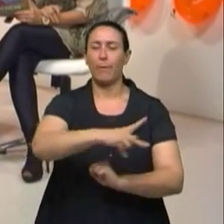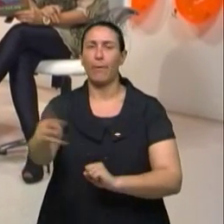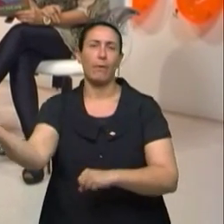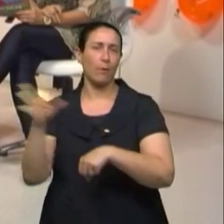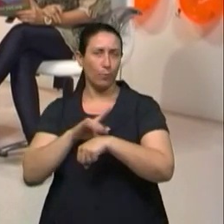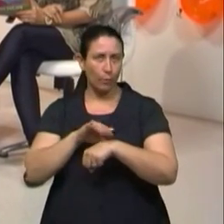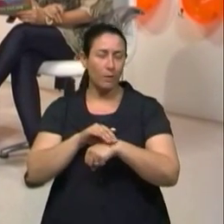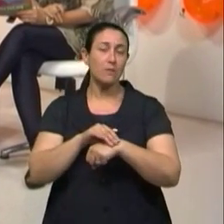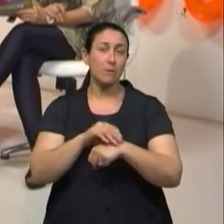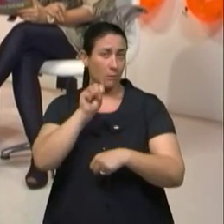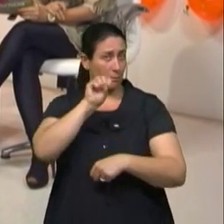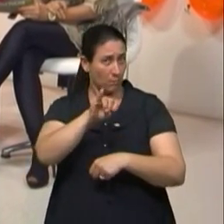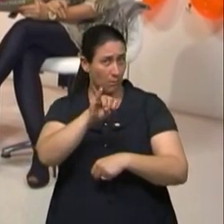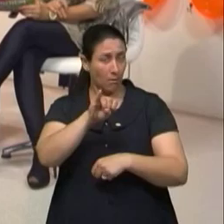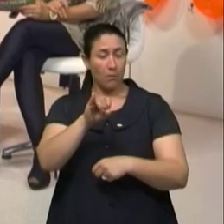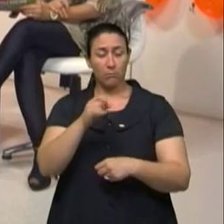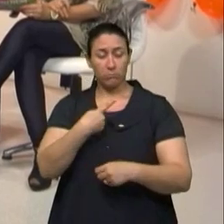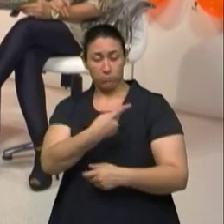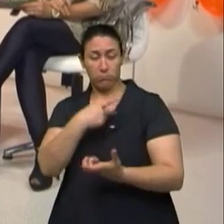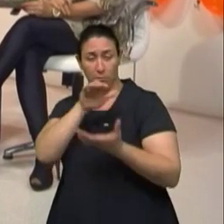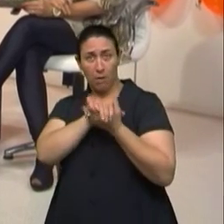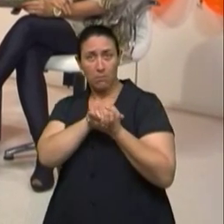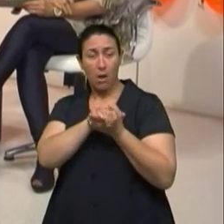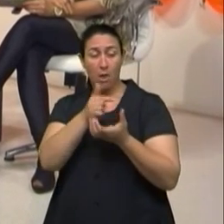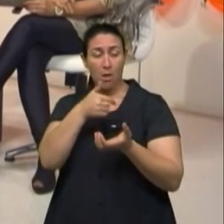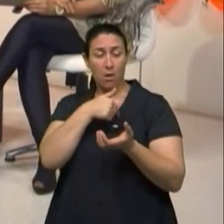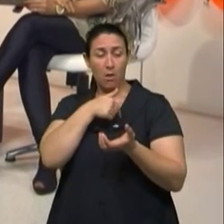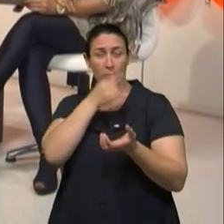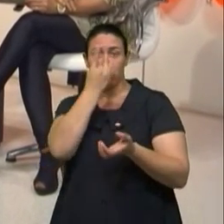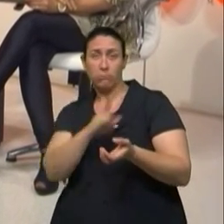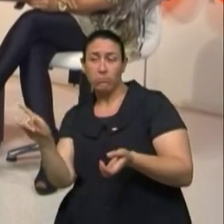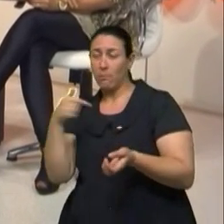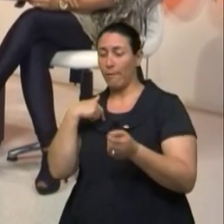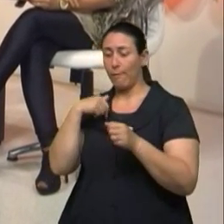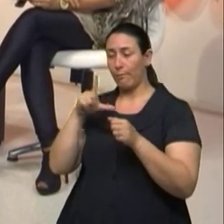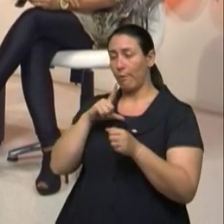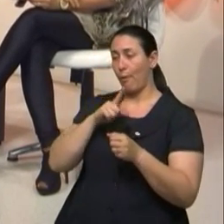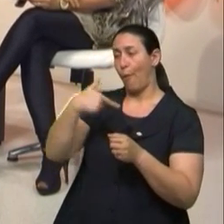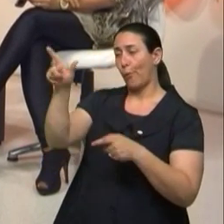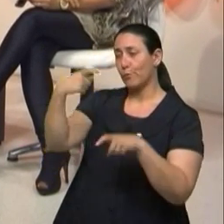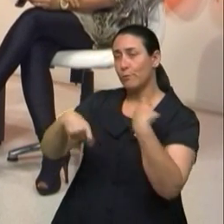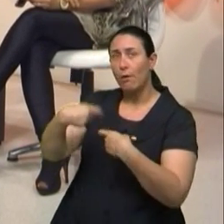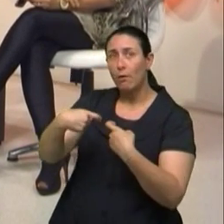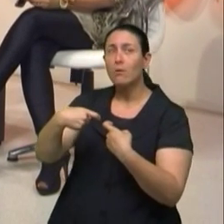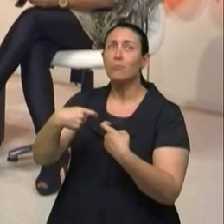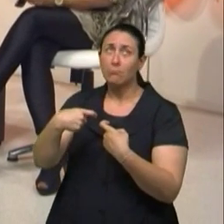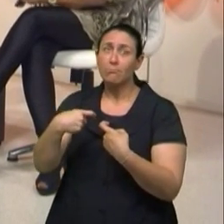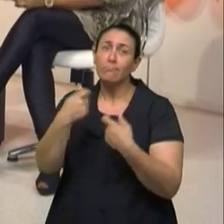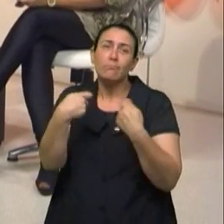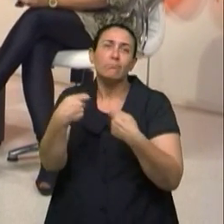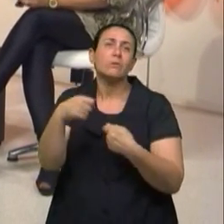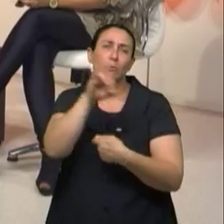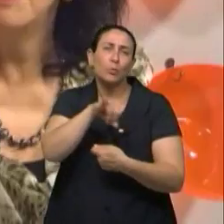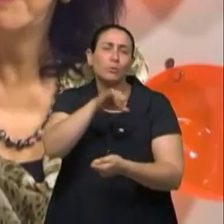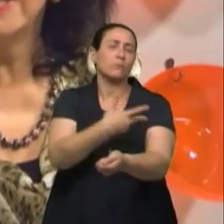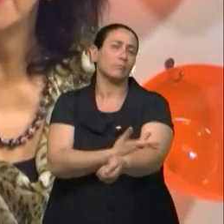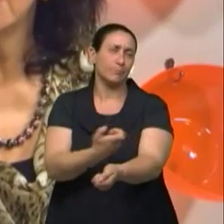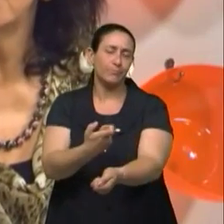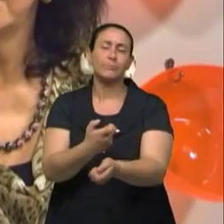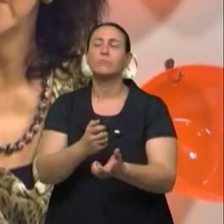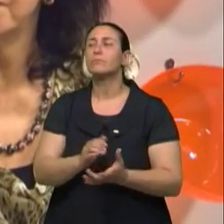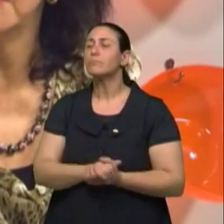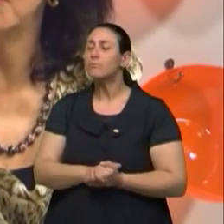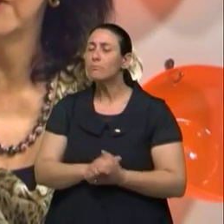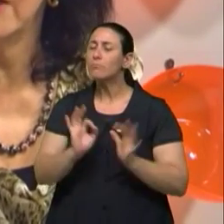relação sem preservativo, né, desprotegida, é importante que se faça o exame. Claro, porque ainda, me